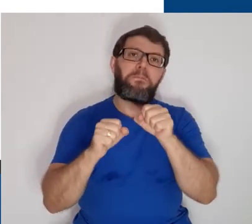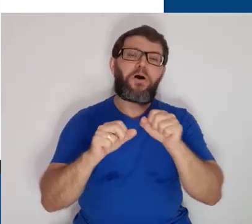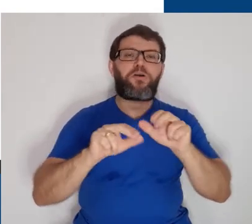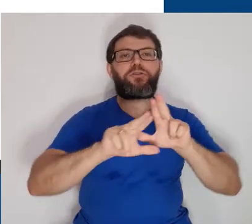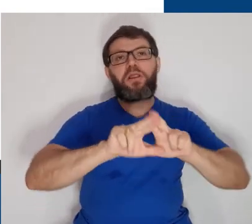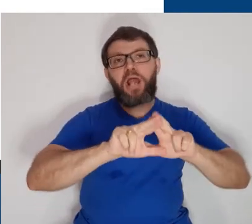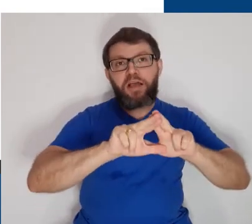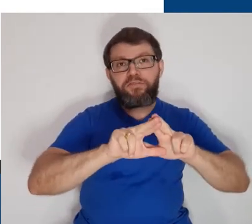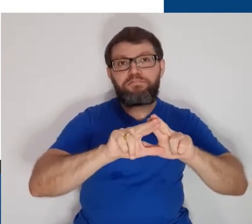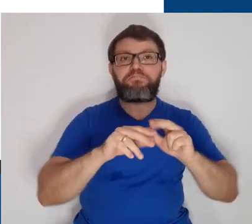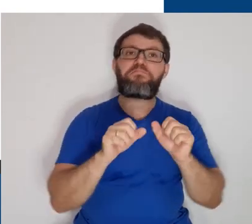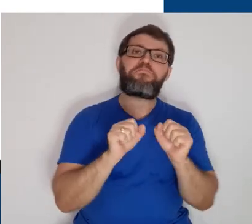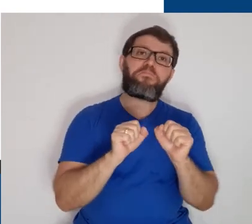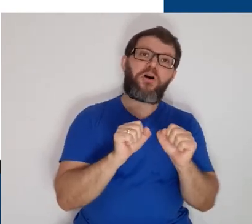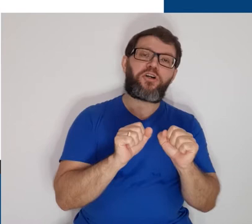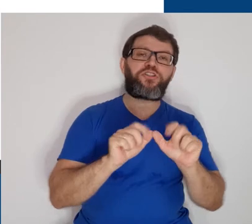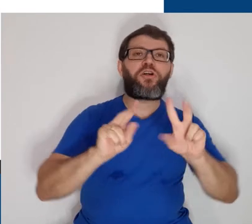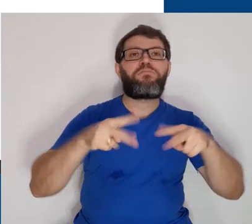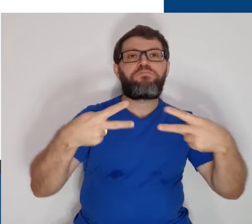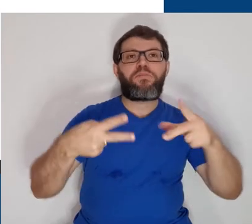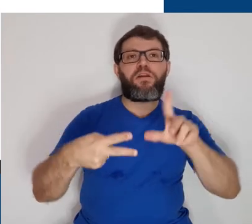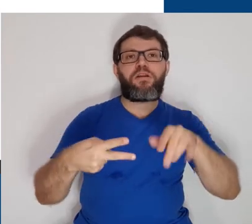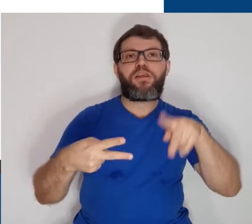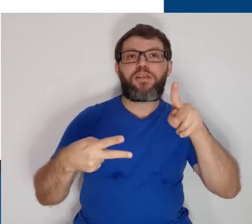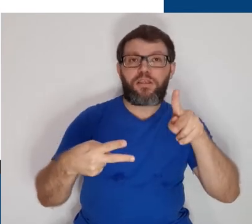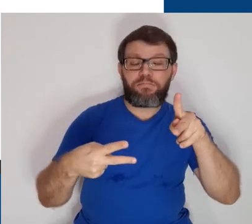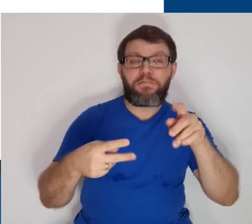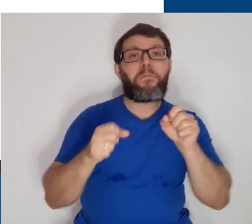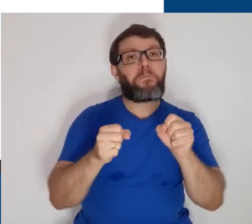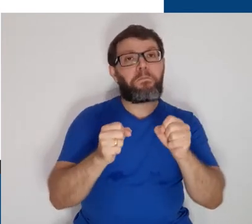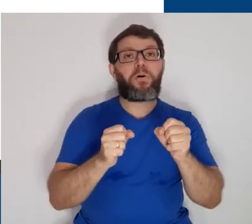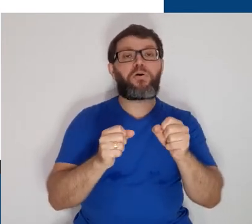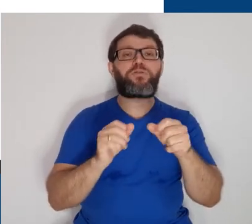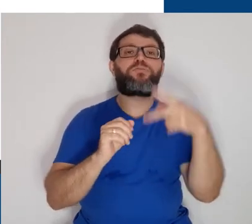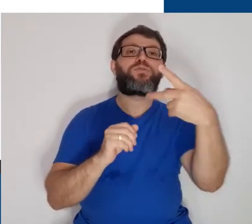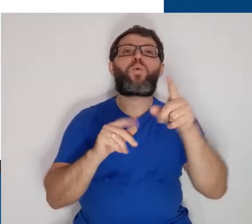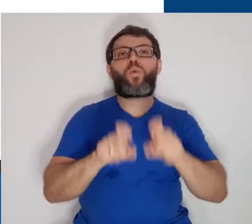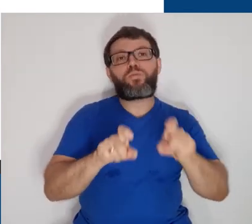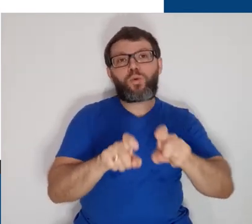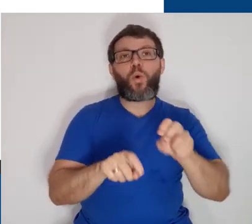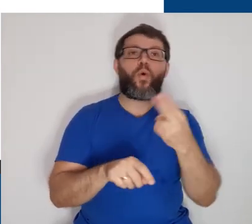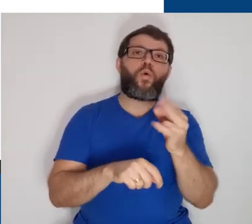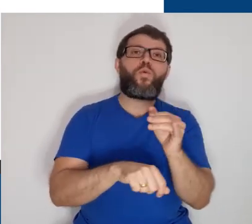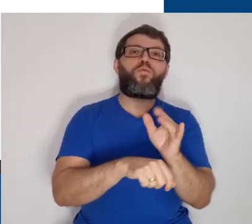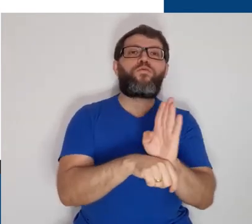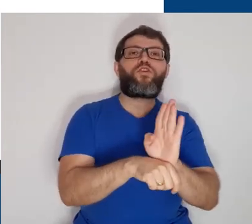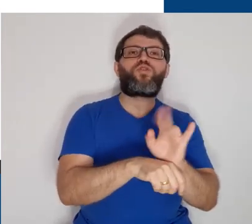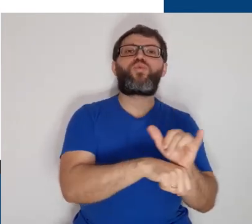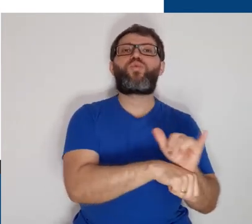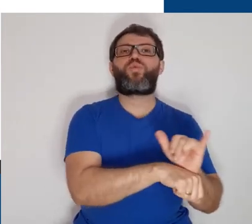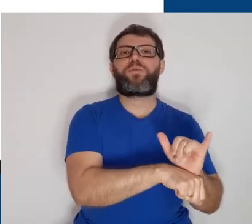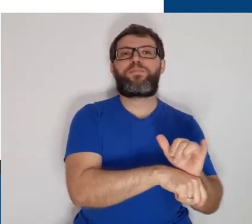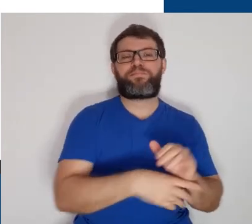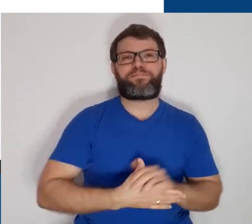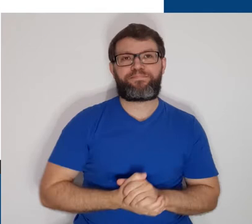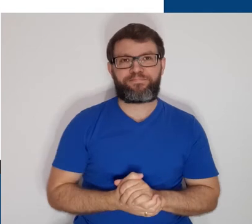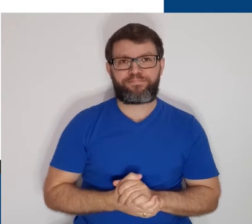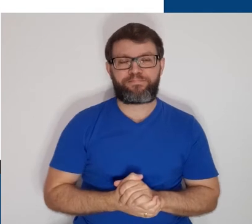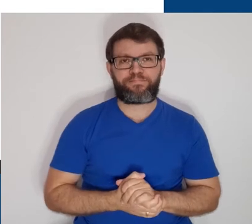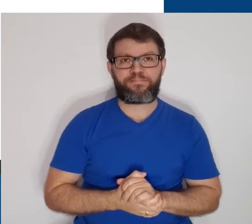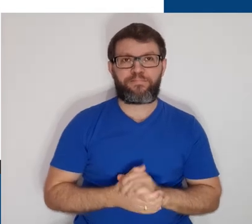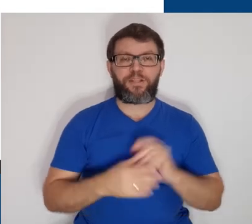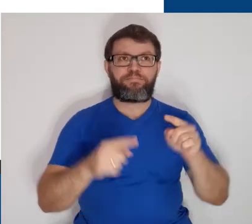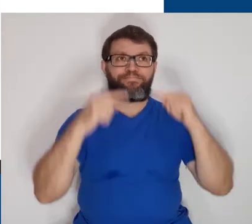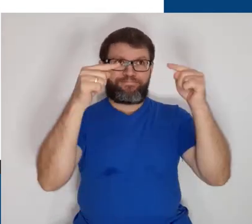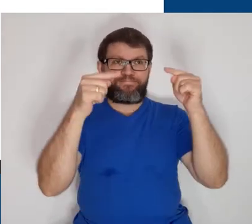Google Drive, pode ser um link, um arquivo do seu computador ou um vídeo do YouTube. Acima da